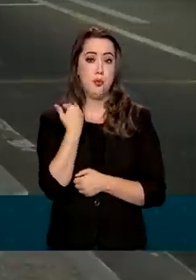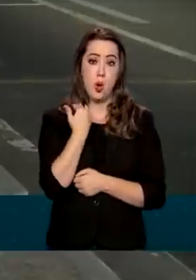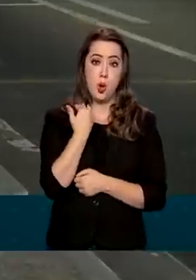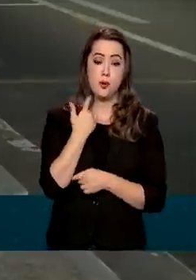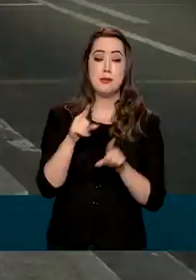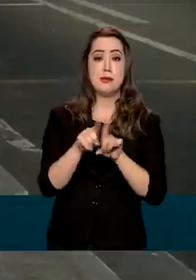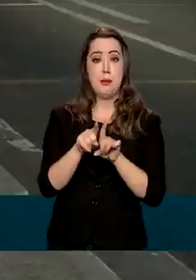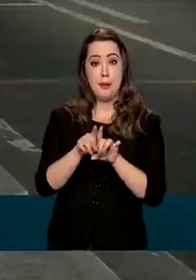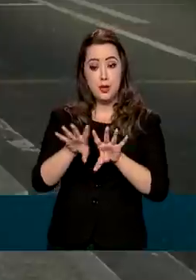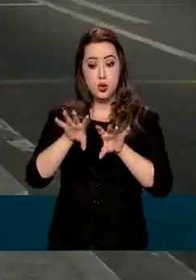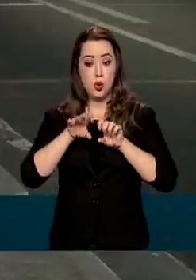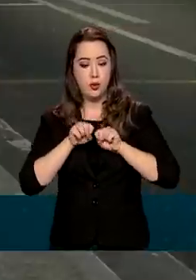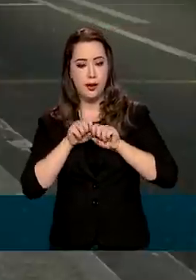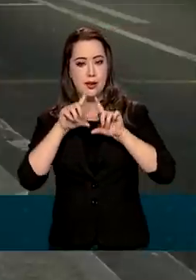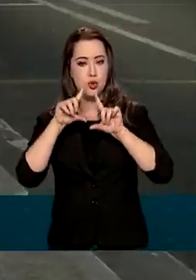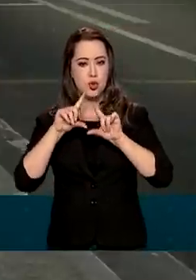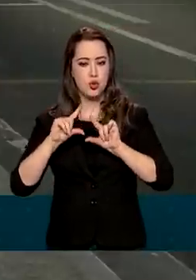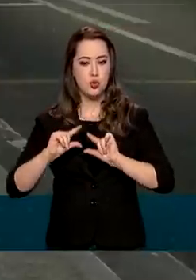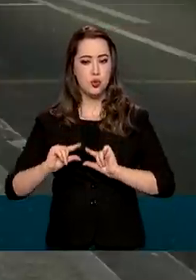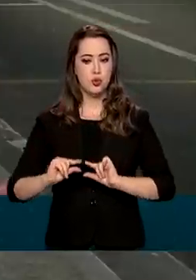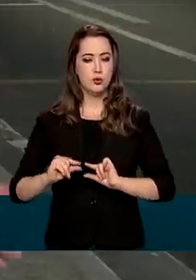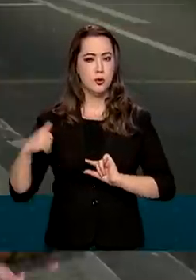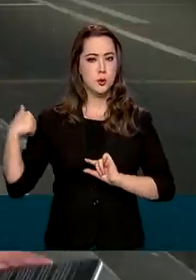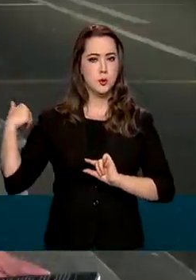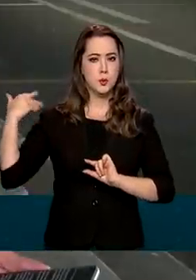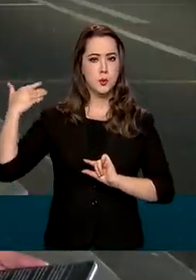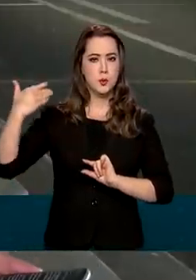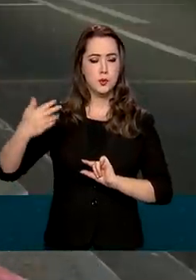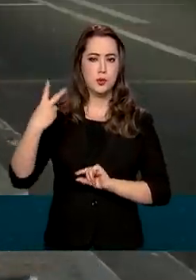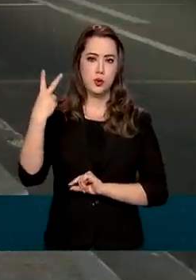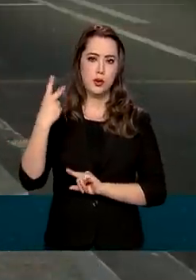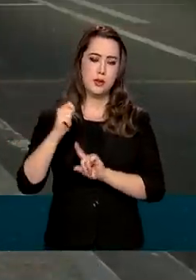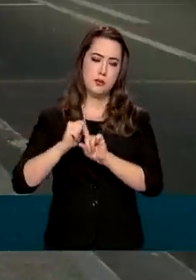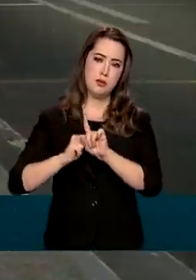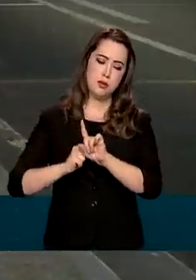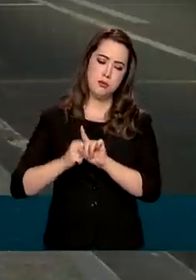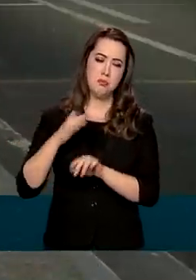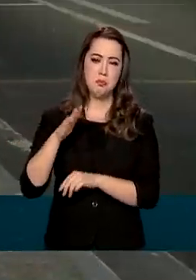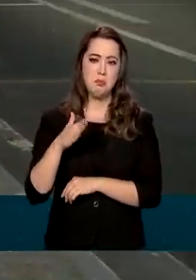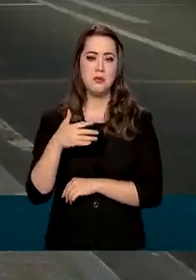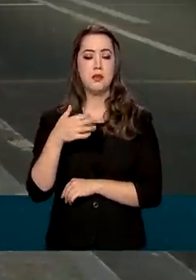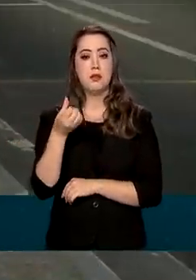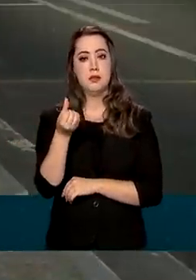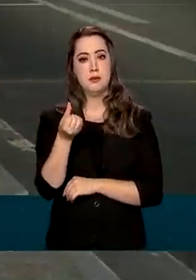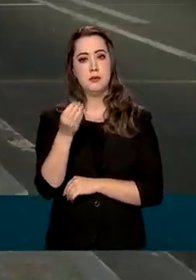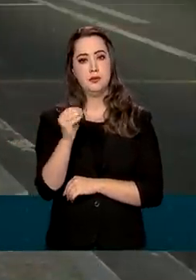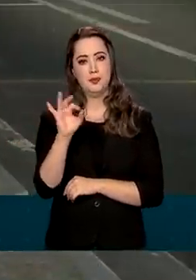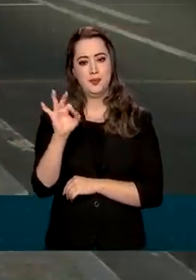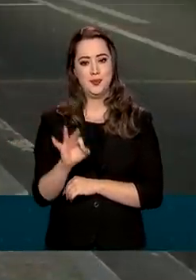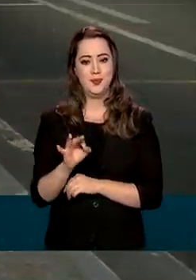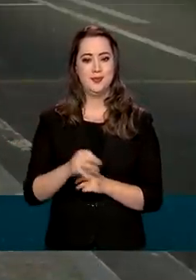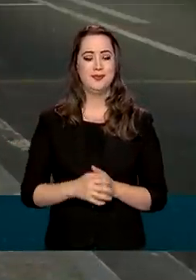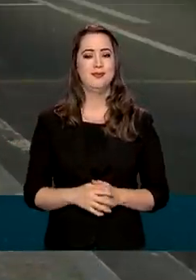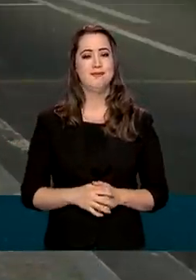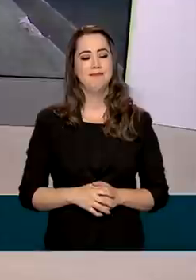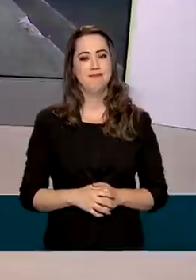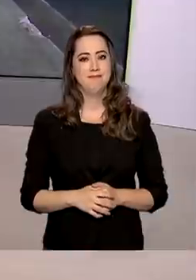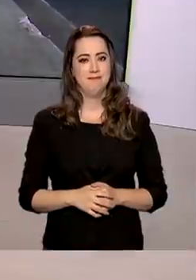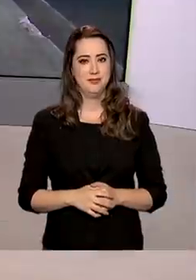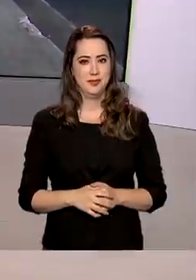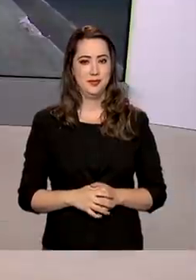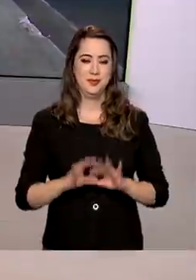óbitos também tiveram uma redução nos últimos dois meses de cerca de 60%. Renata.